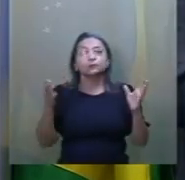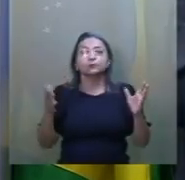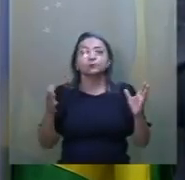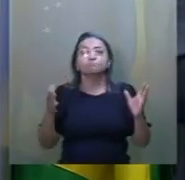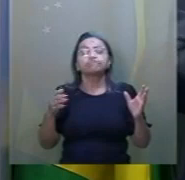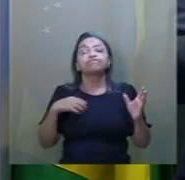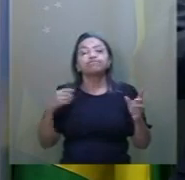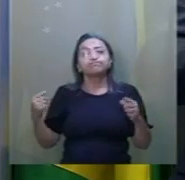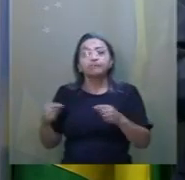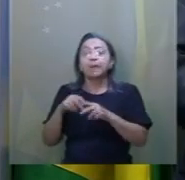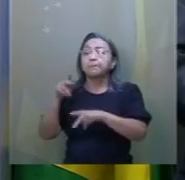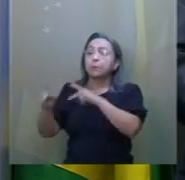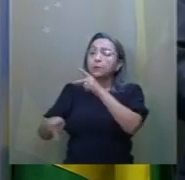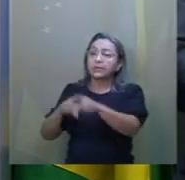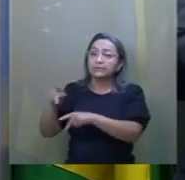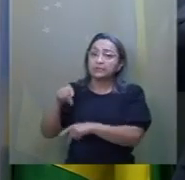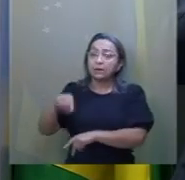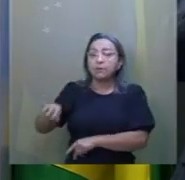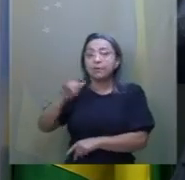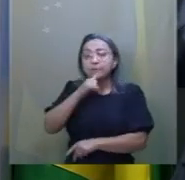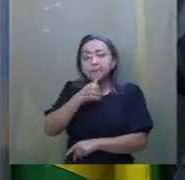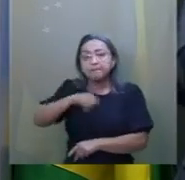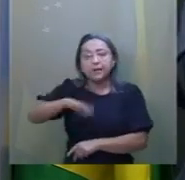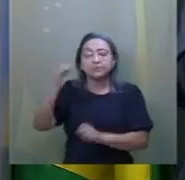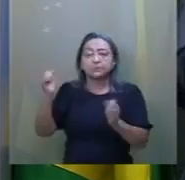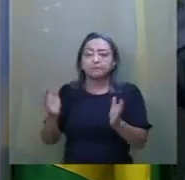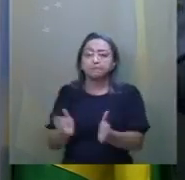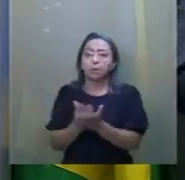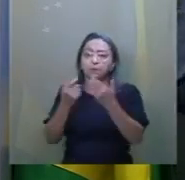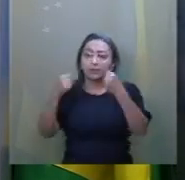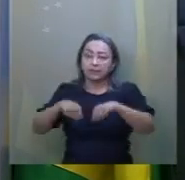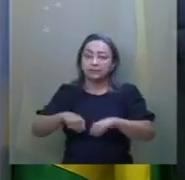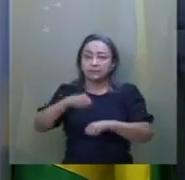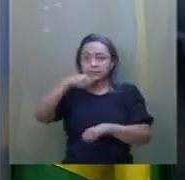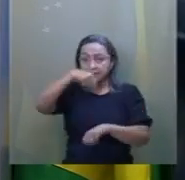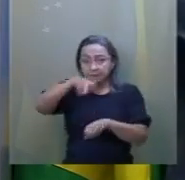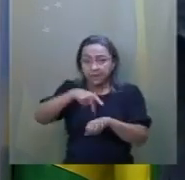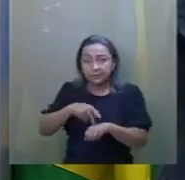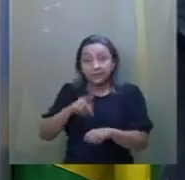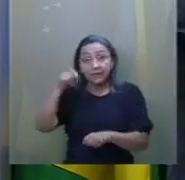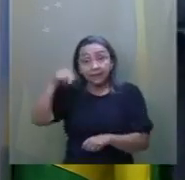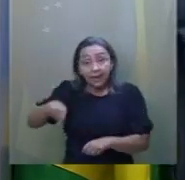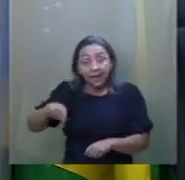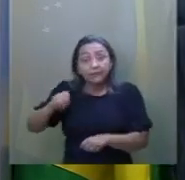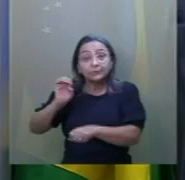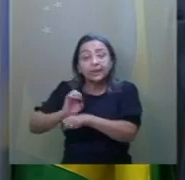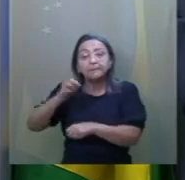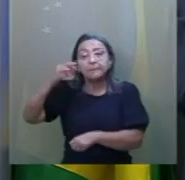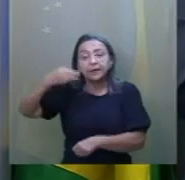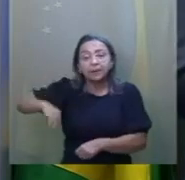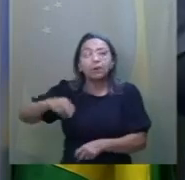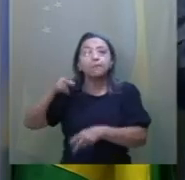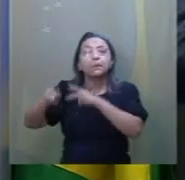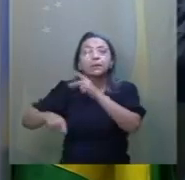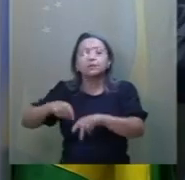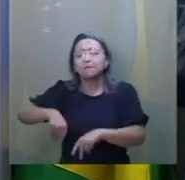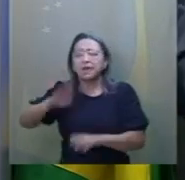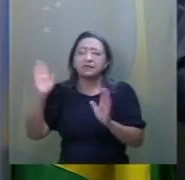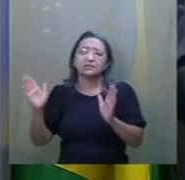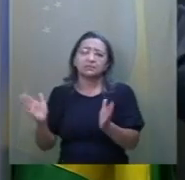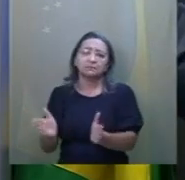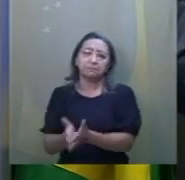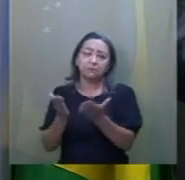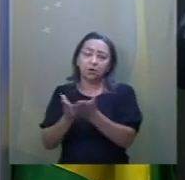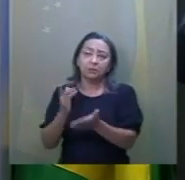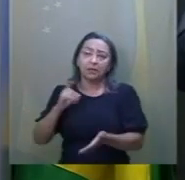à população, infelizmente, a mais pobre desse país. E dentro do Maranhão, a população mais pobre que